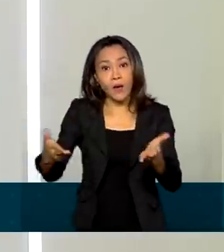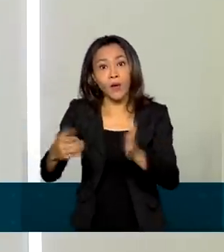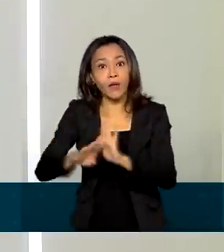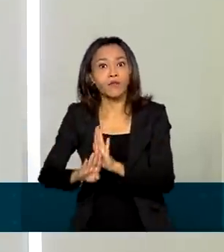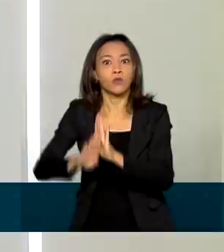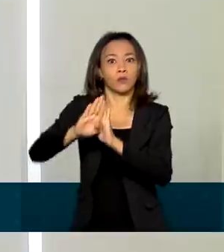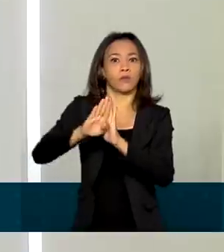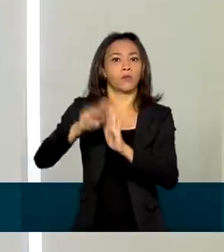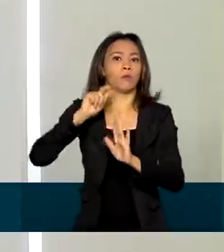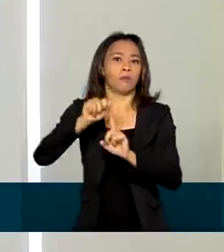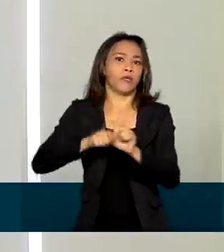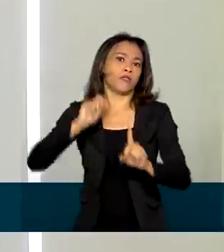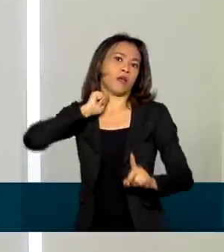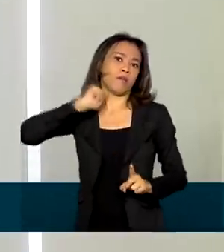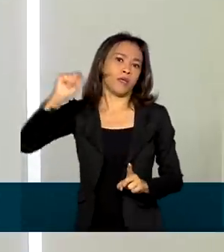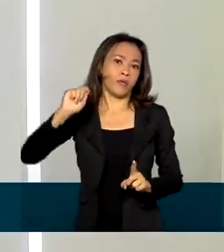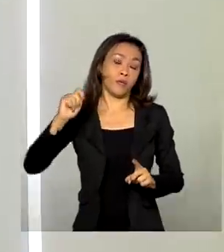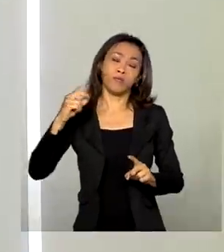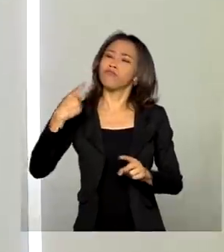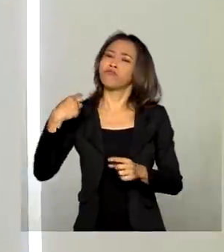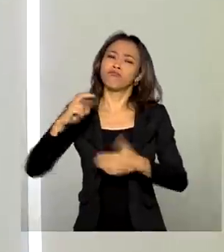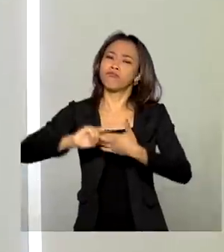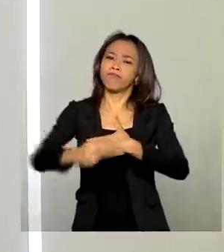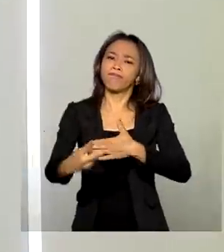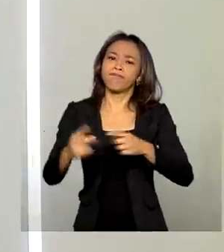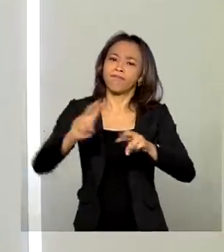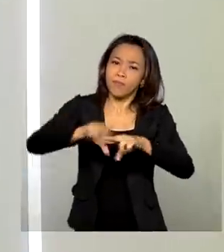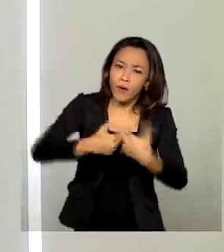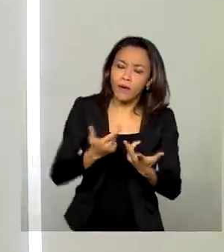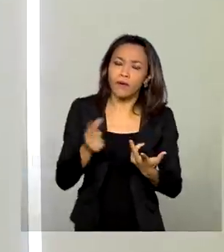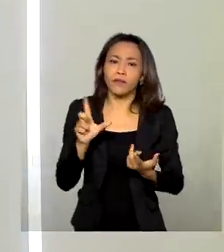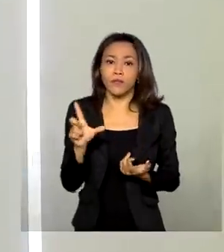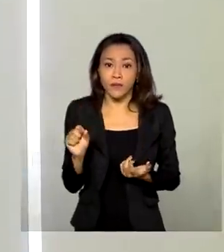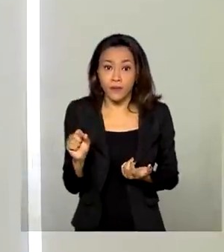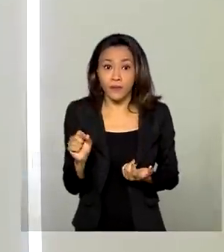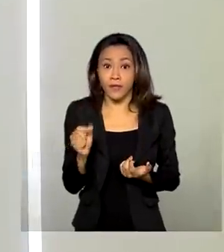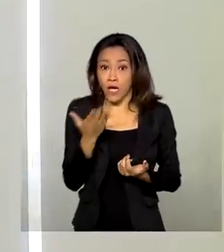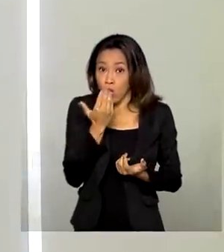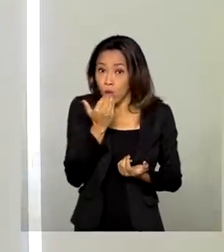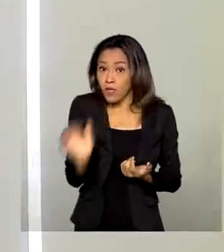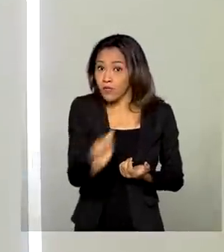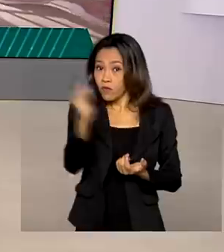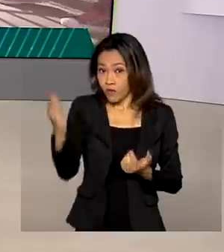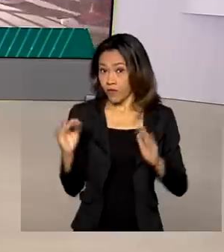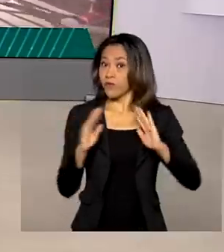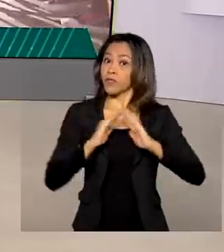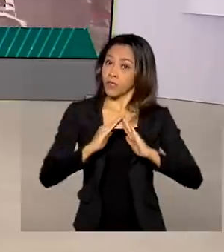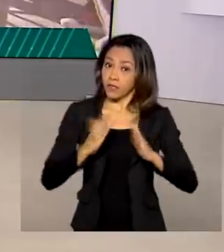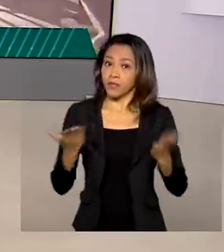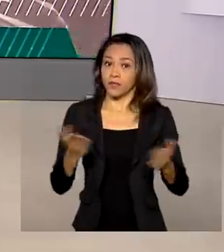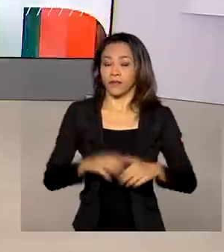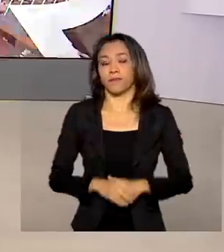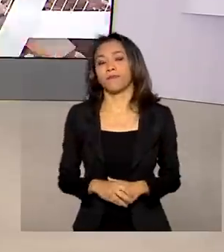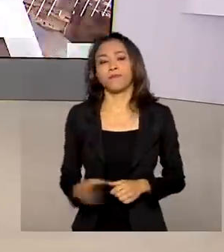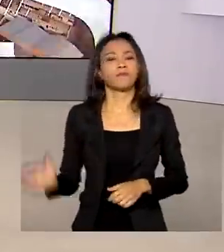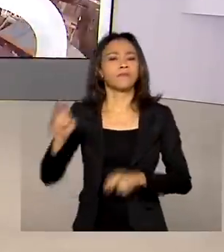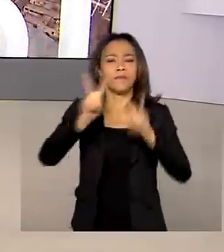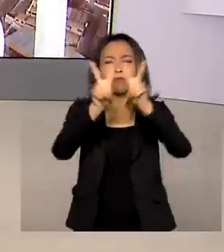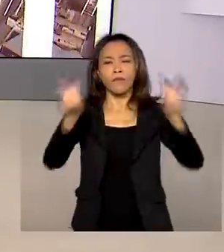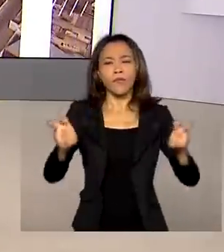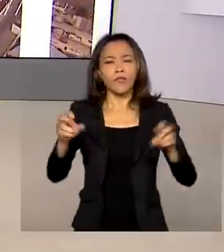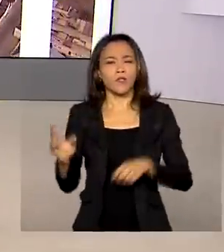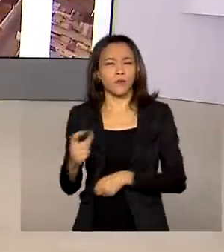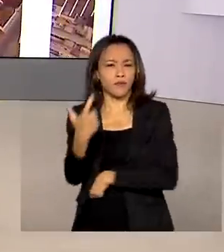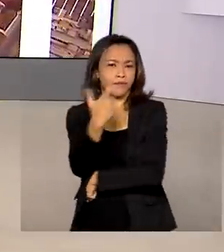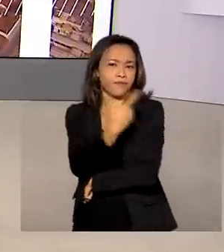abril, causado principalmente, entre outros fatores, por alimentações e refeições fora de casa. Vamos falar de vacina